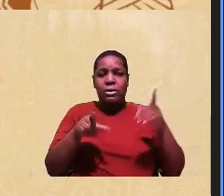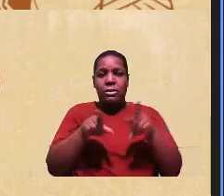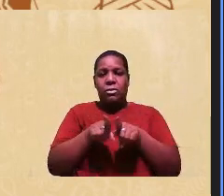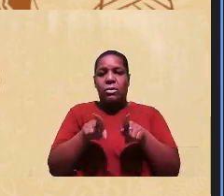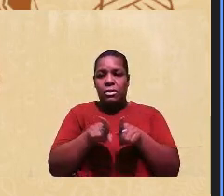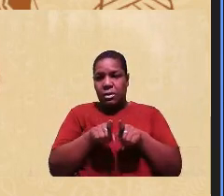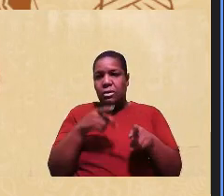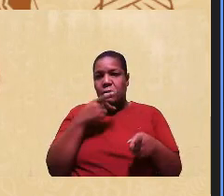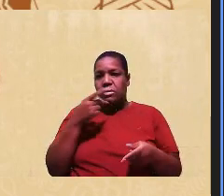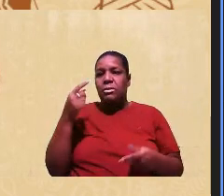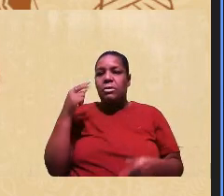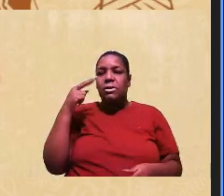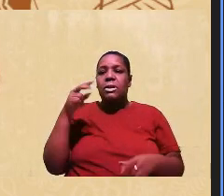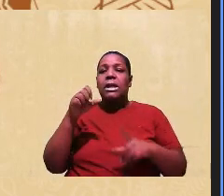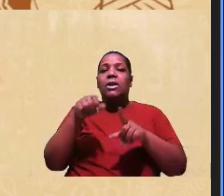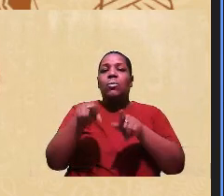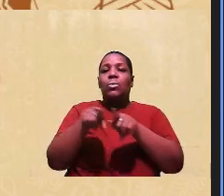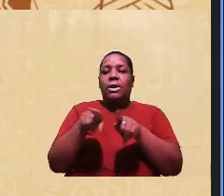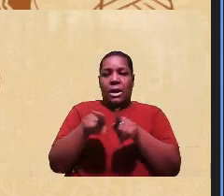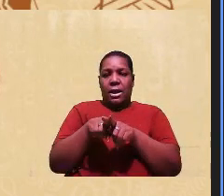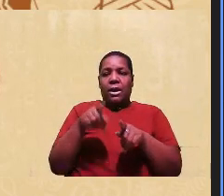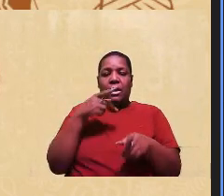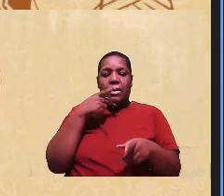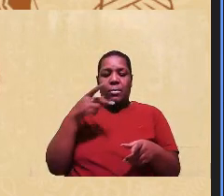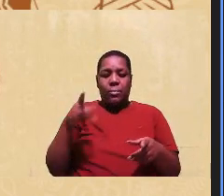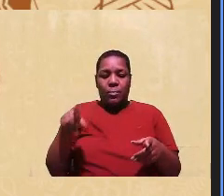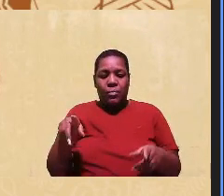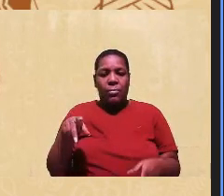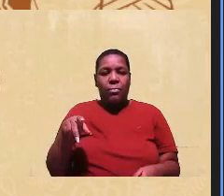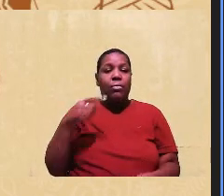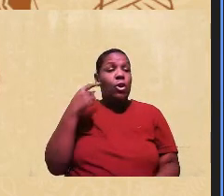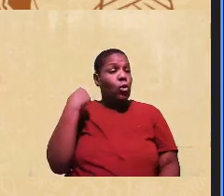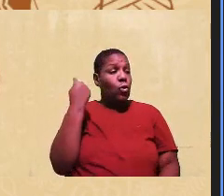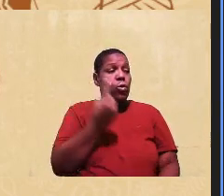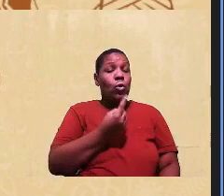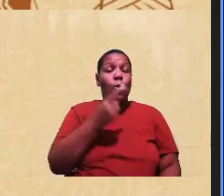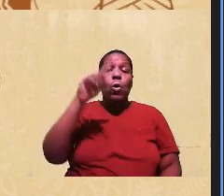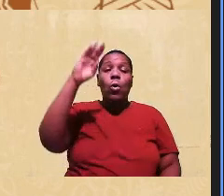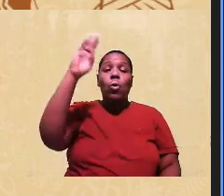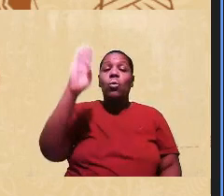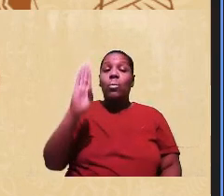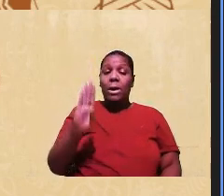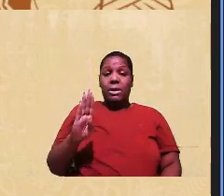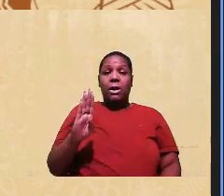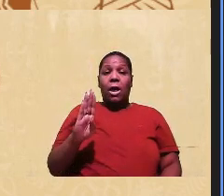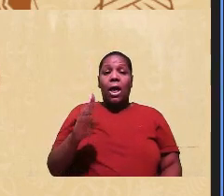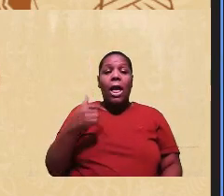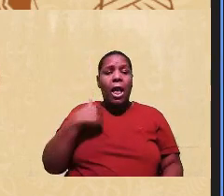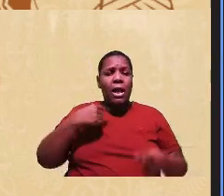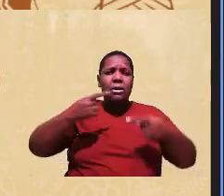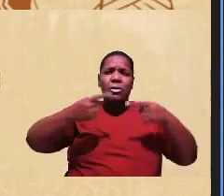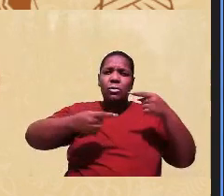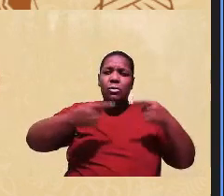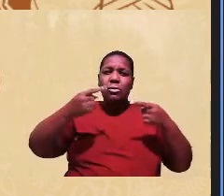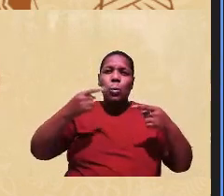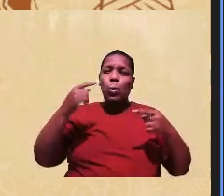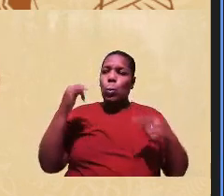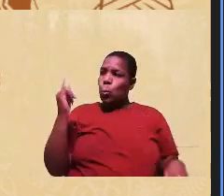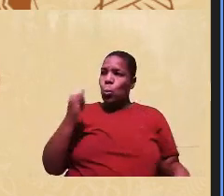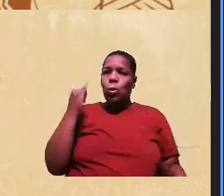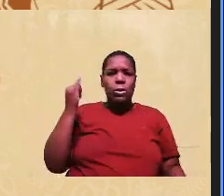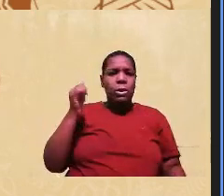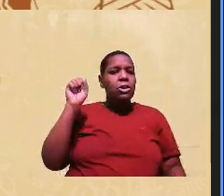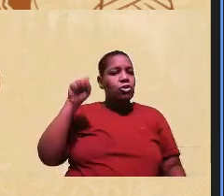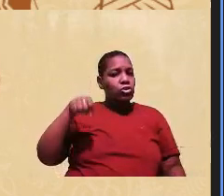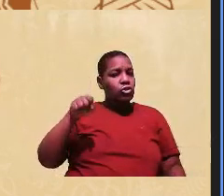seminário de psicologia e enfrentamento ao racismo, quem somos nós no Brasil. Essa discussão é muito importante, eu